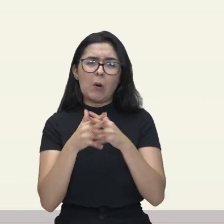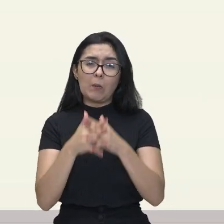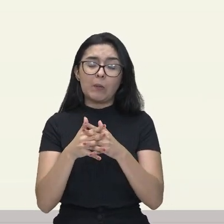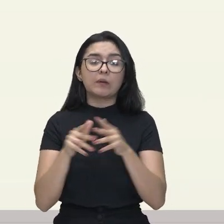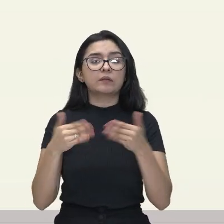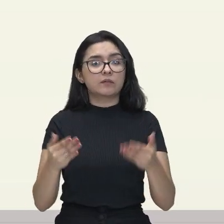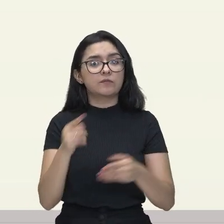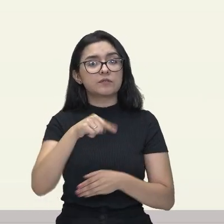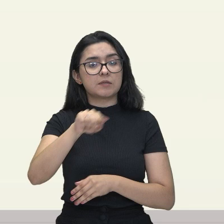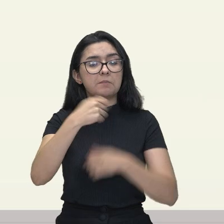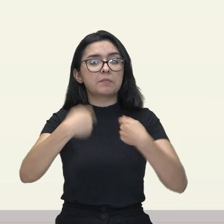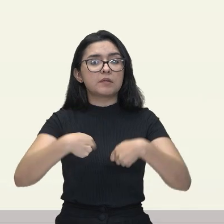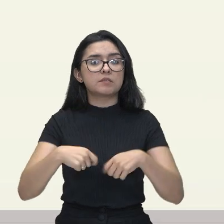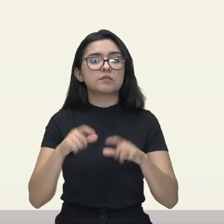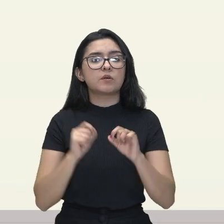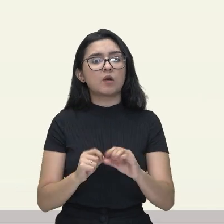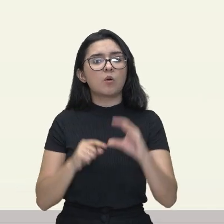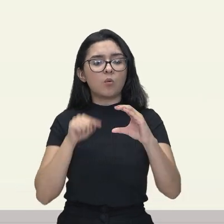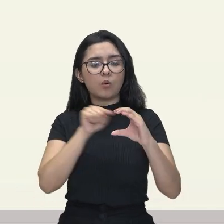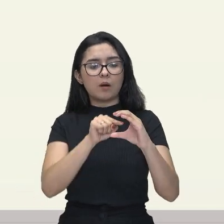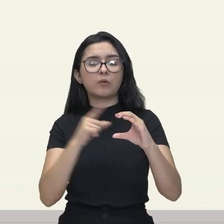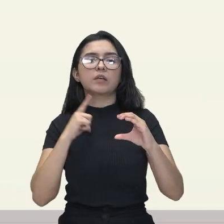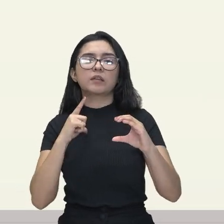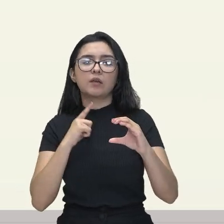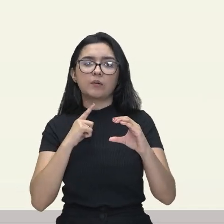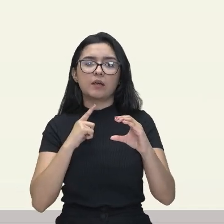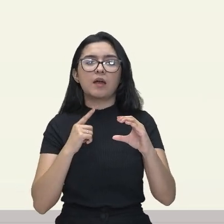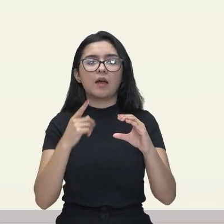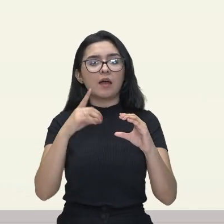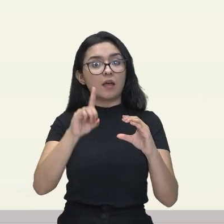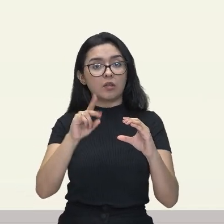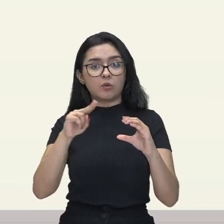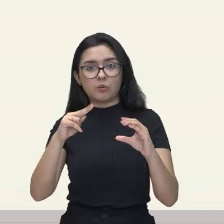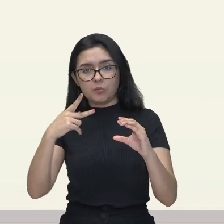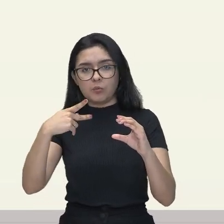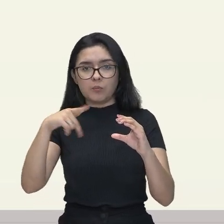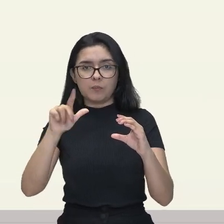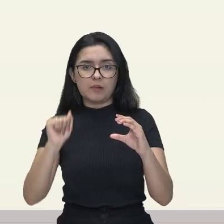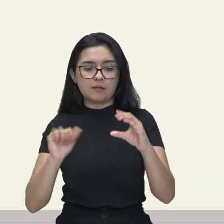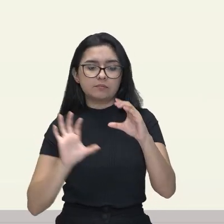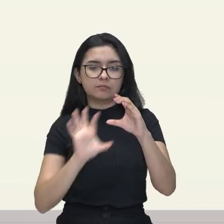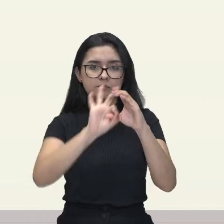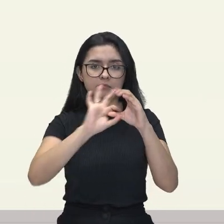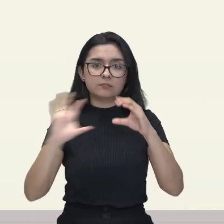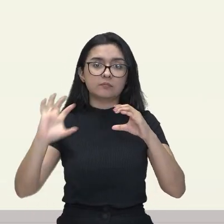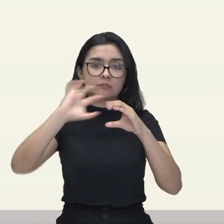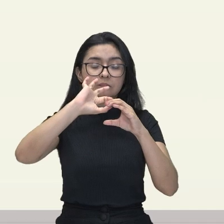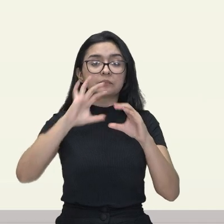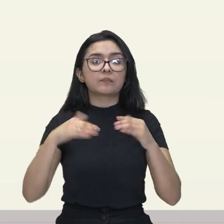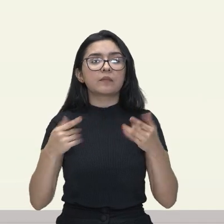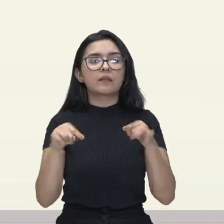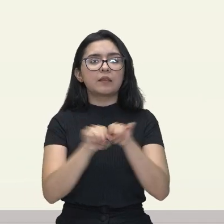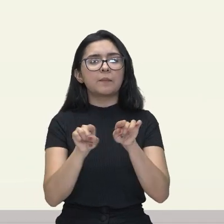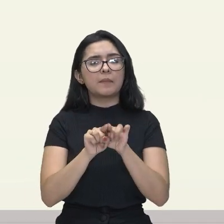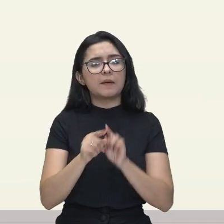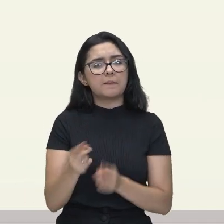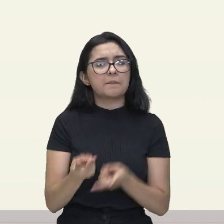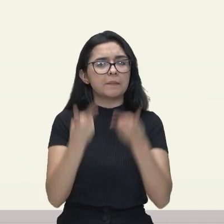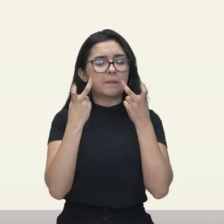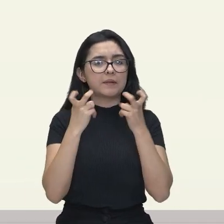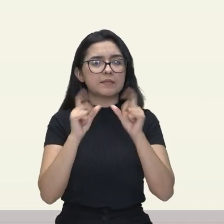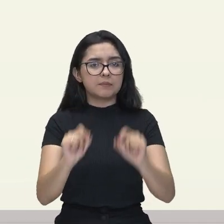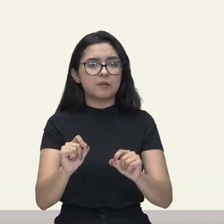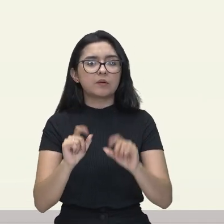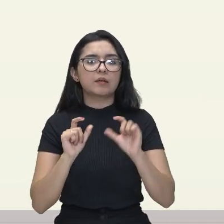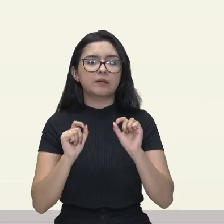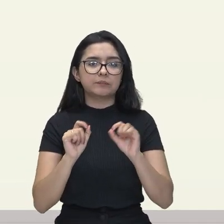atrás dos carbonos que possuem a dupla, tá? E observar se os ligantes